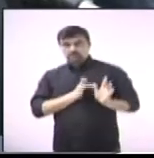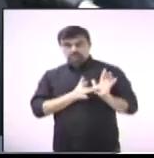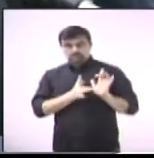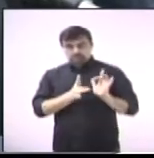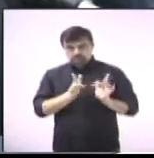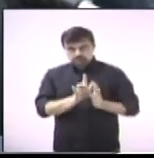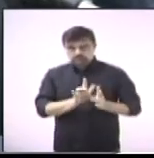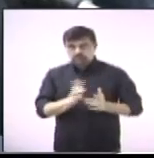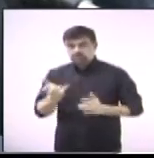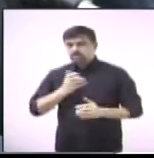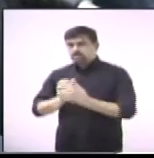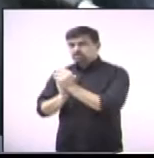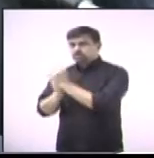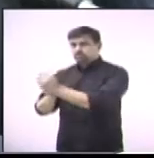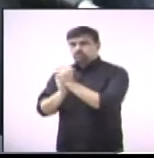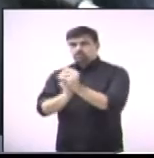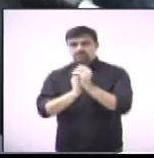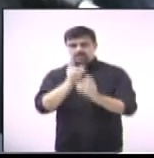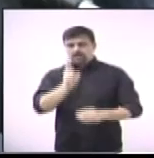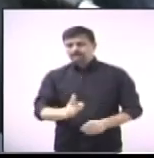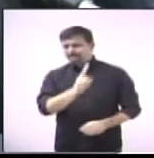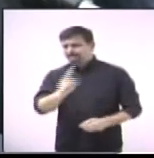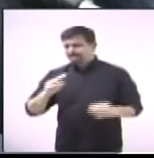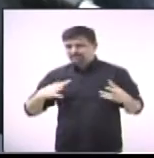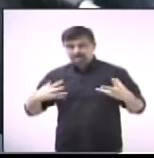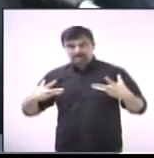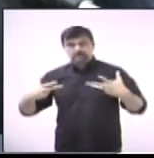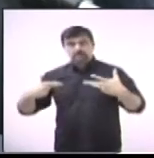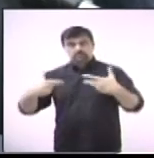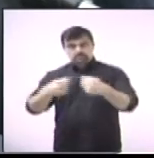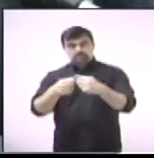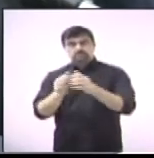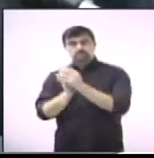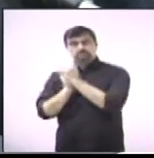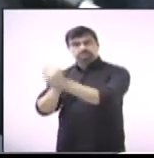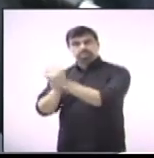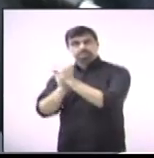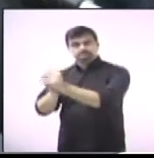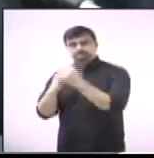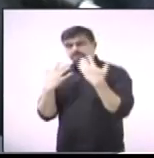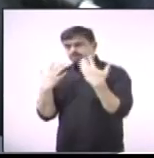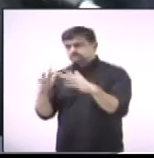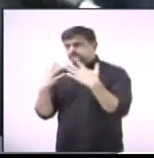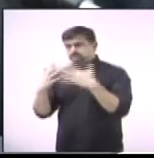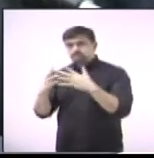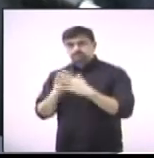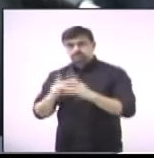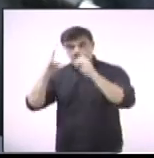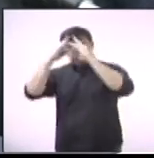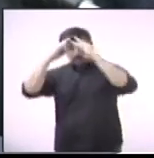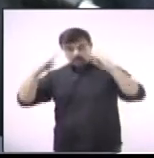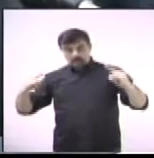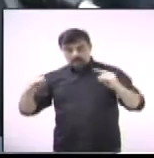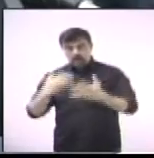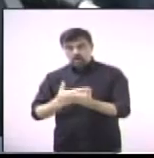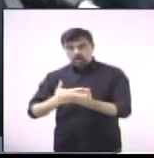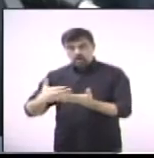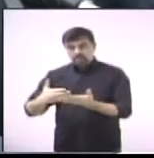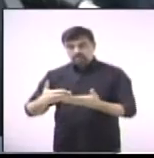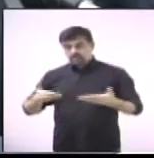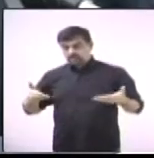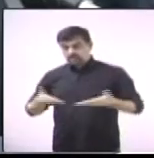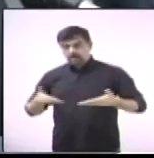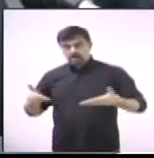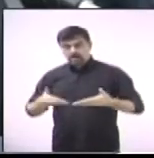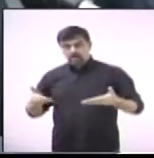Em nome dele, cumprimento a todos os padres e parabenizo pela quermesse que iniciou agora,